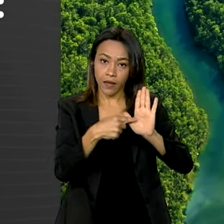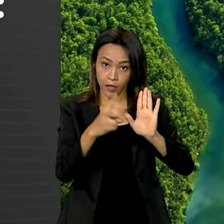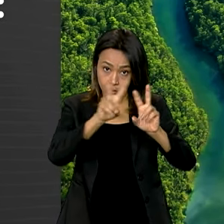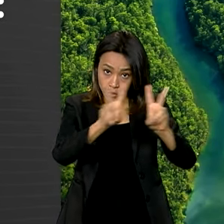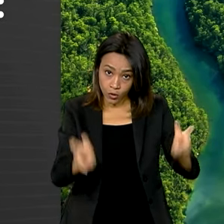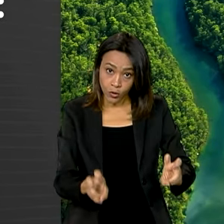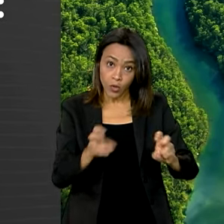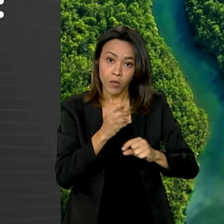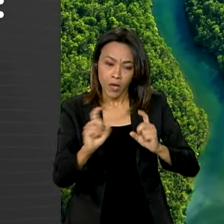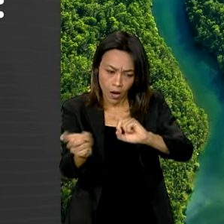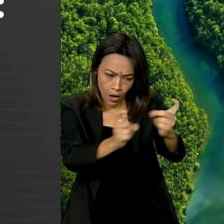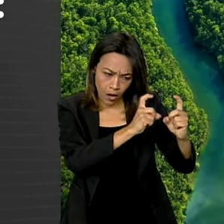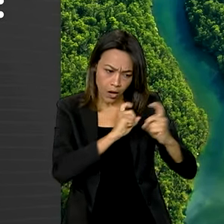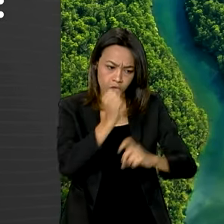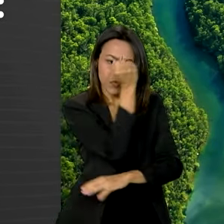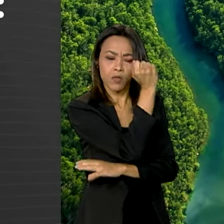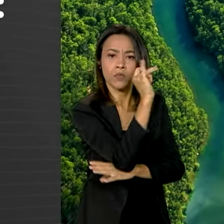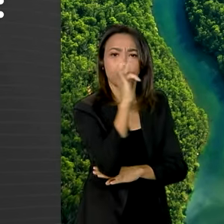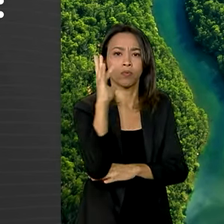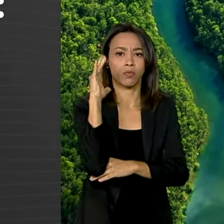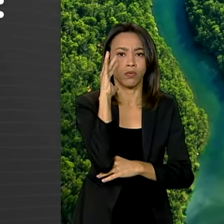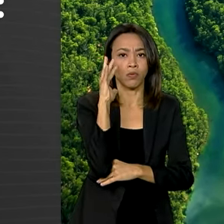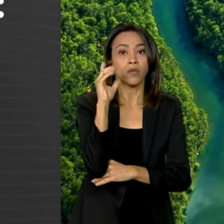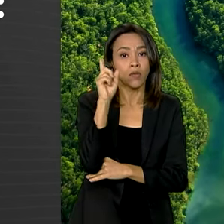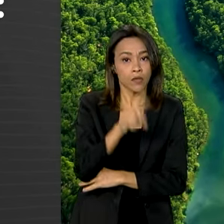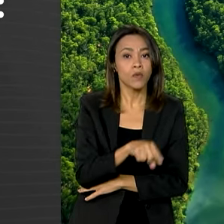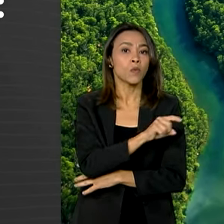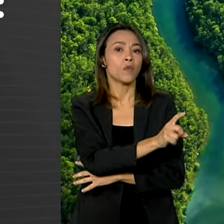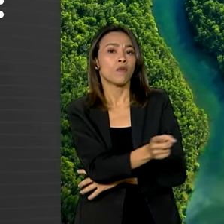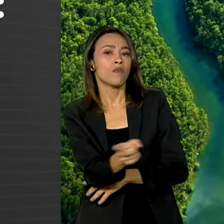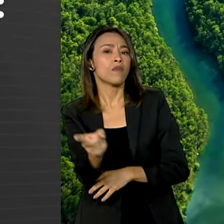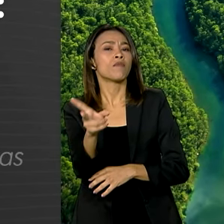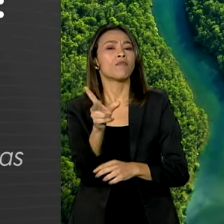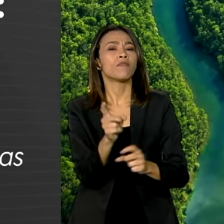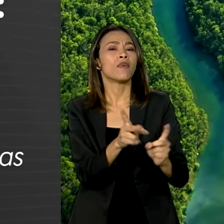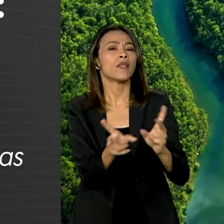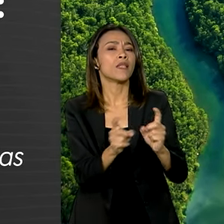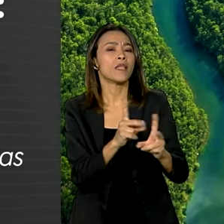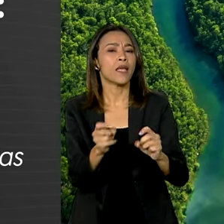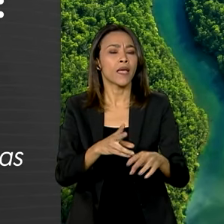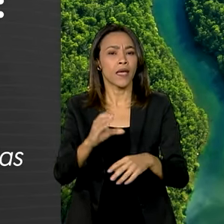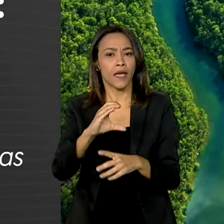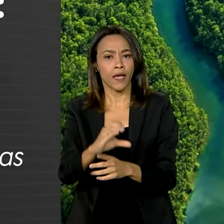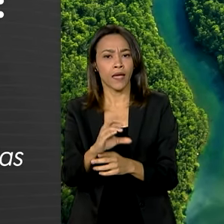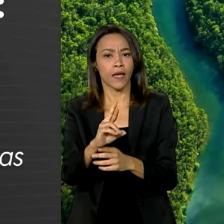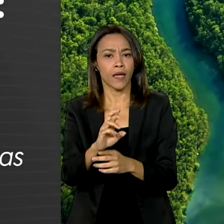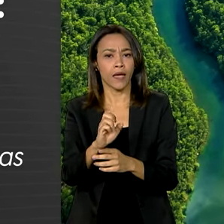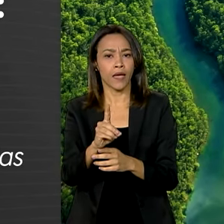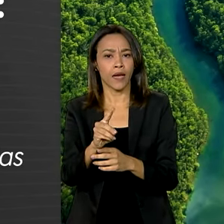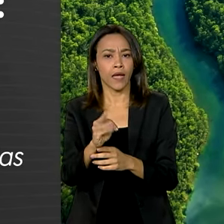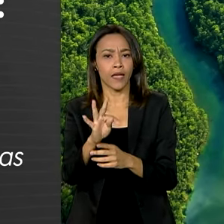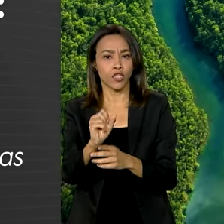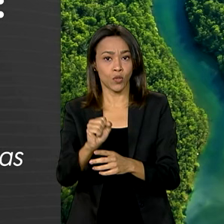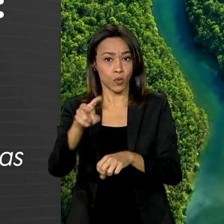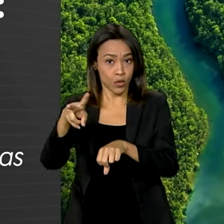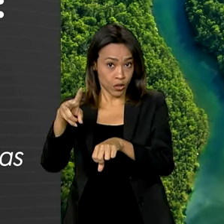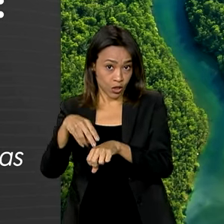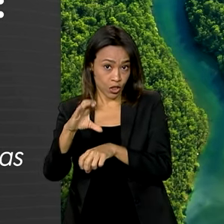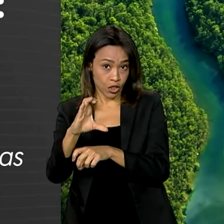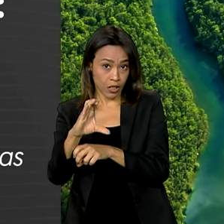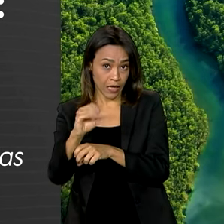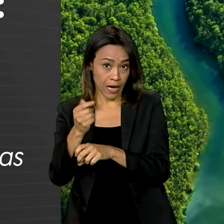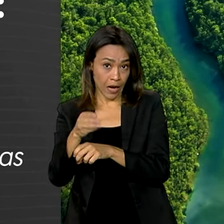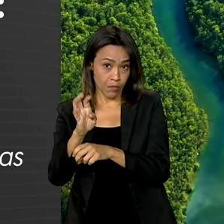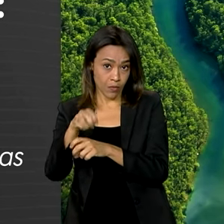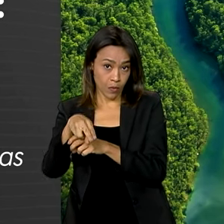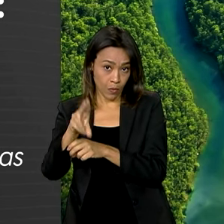Florestas Públicas, com a permissão para comercializar crédito de carbono no âmbito das concessões florestais e